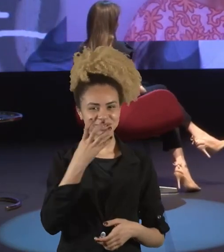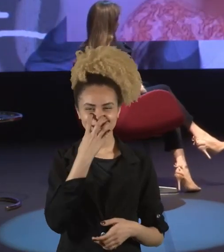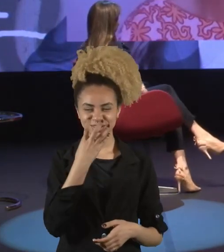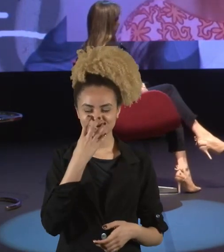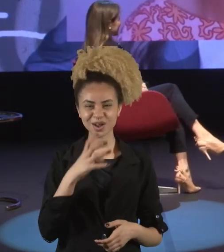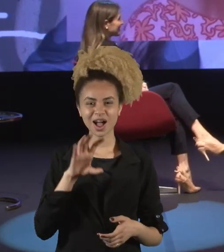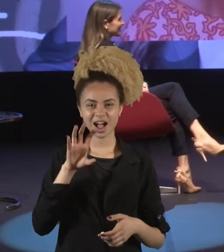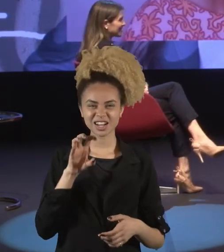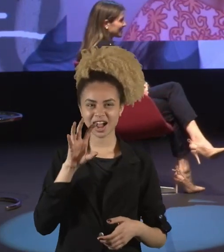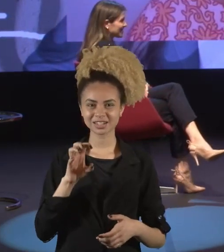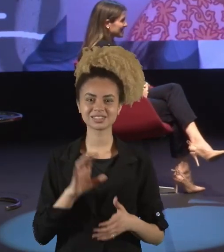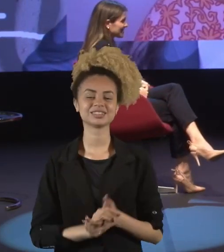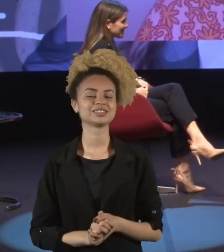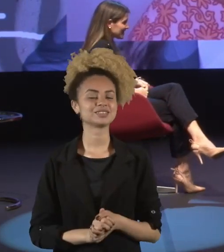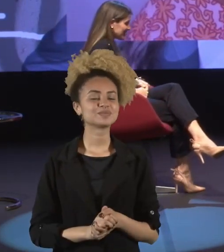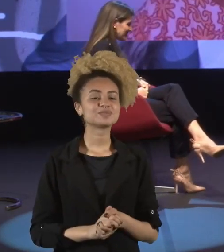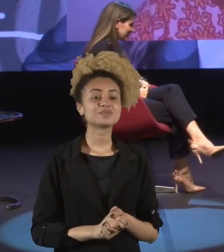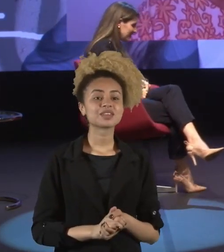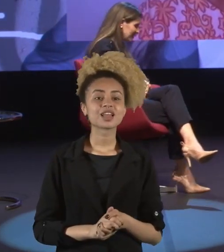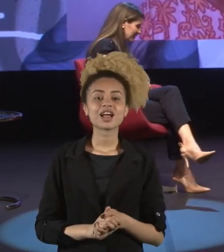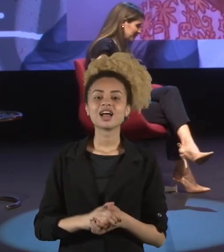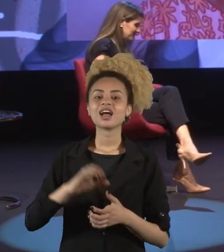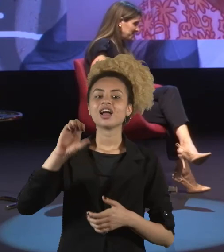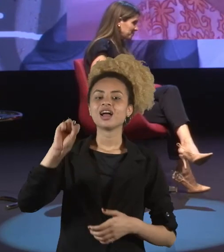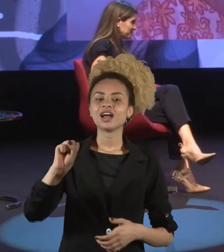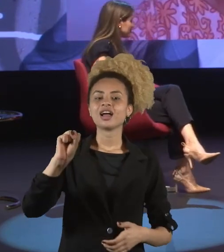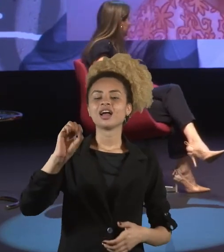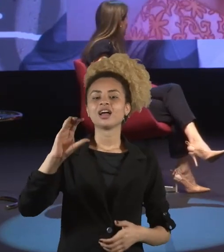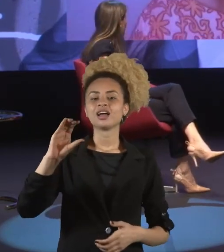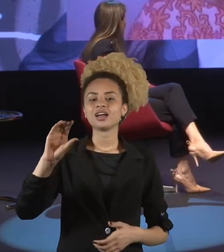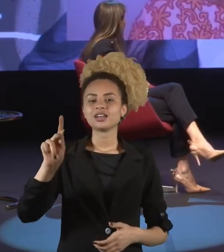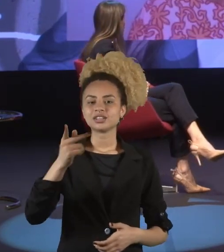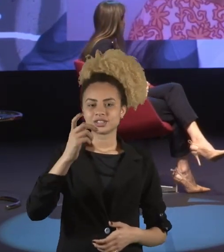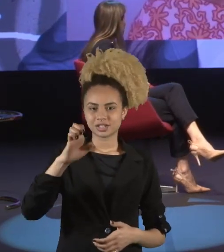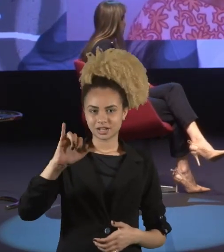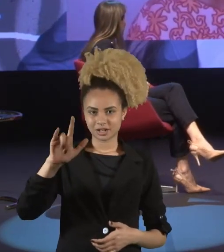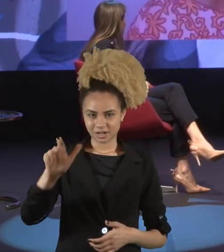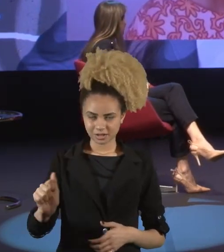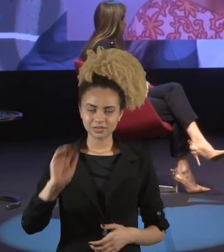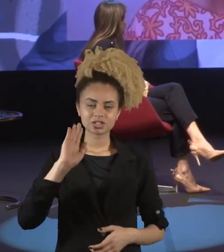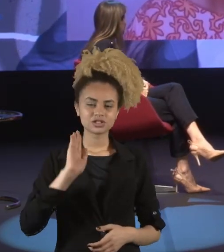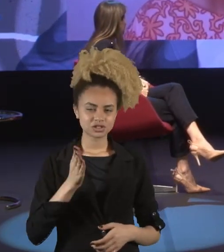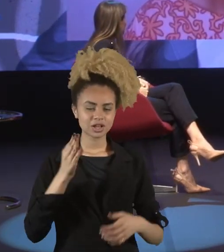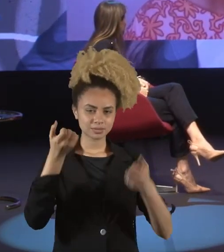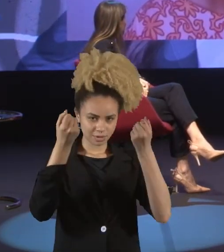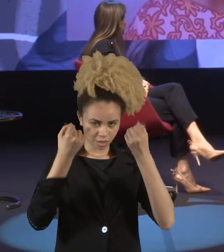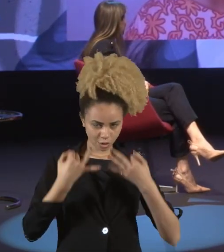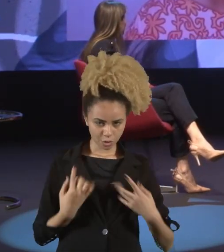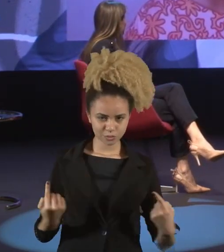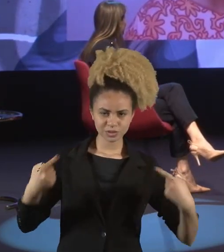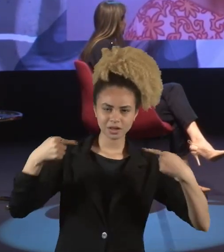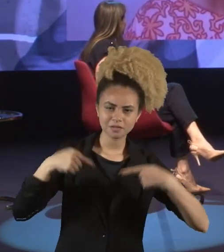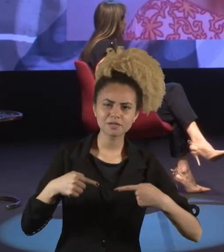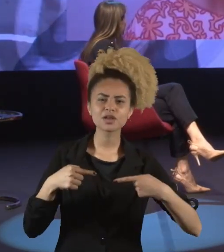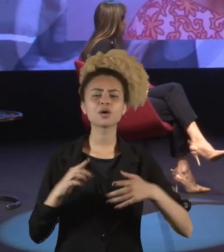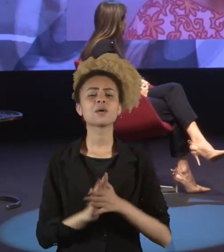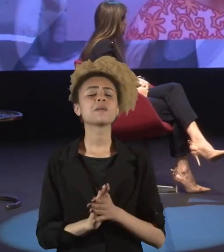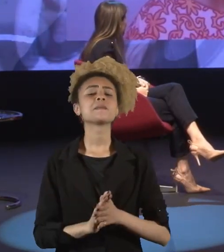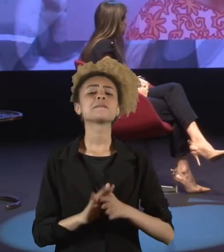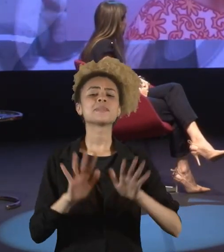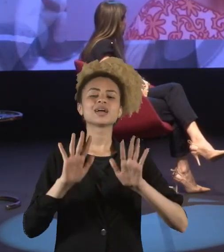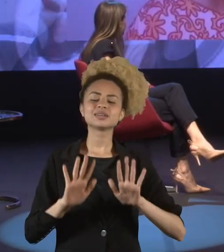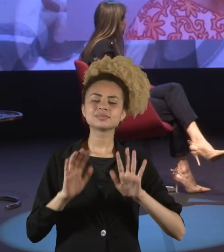lá. Você já trouxe para a gente os desafios que você enfrentou na sua jornada empreendedora, mas